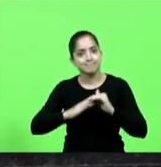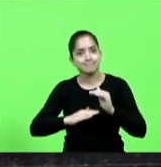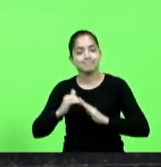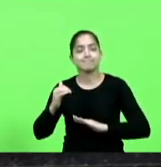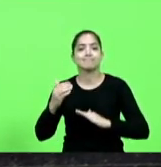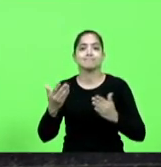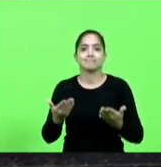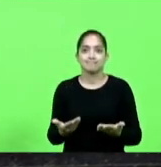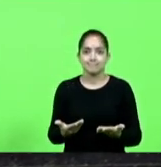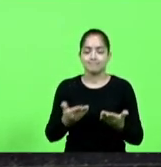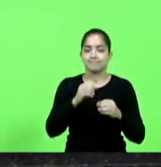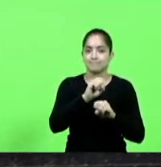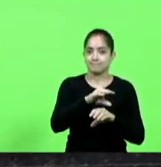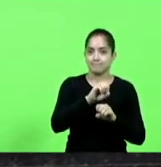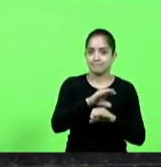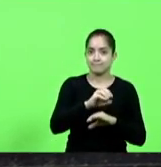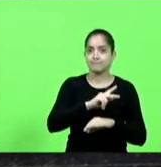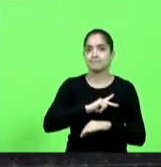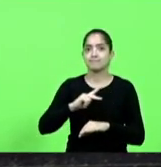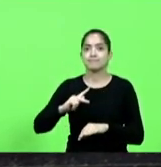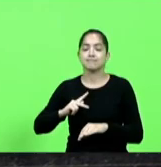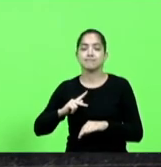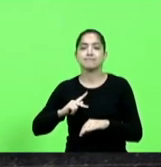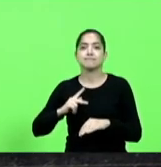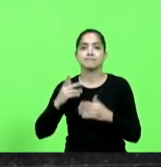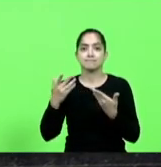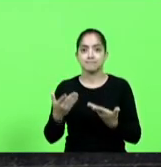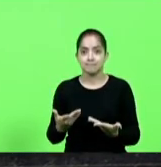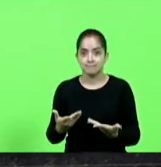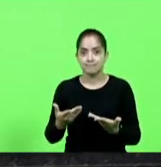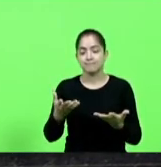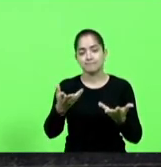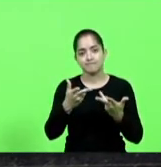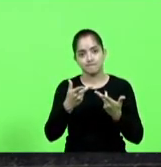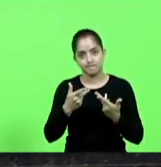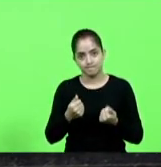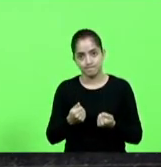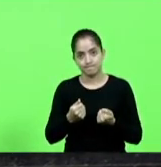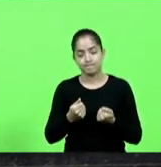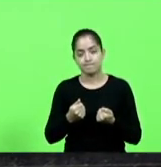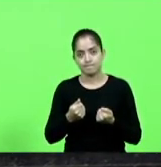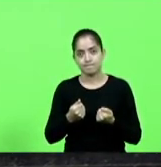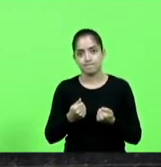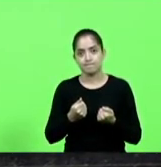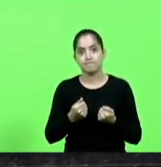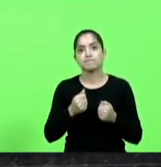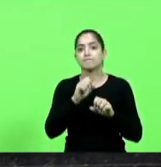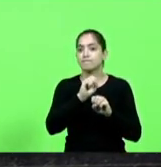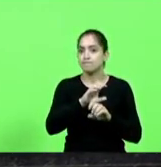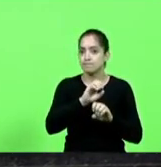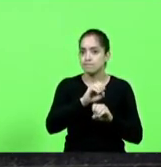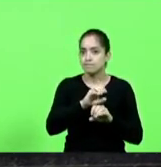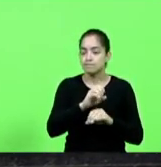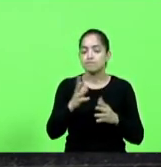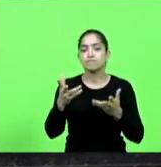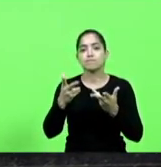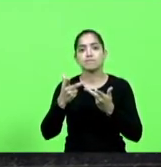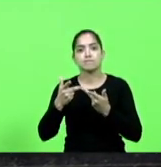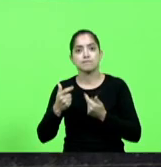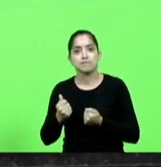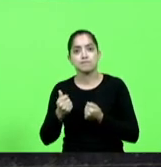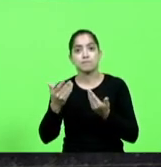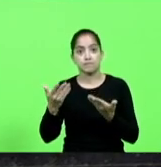educação pública em Santa Catarina que é sim uma educação de qualidade é uma educação de muita qualidade e o